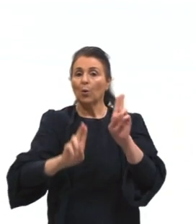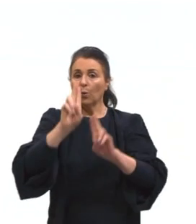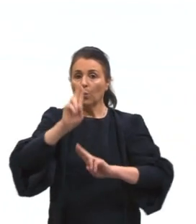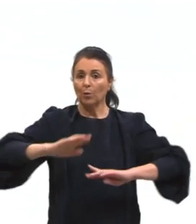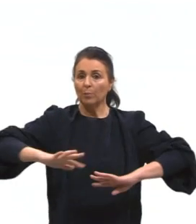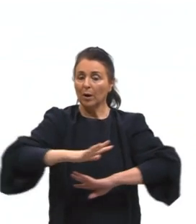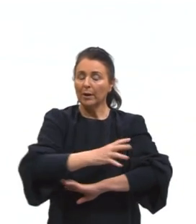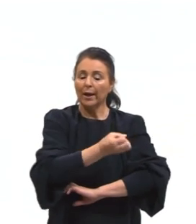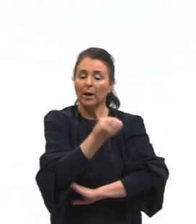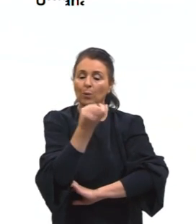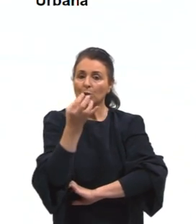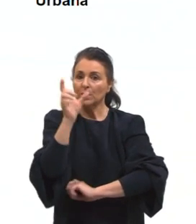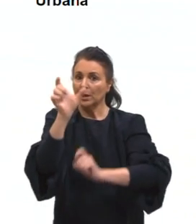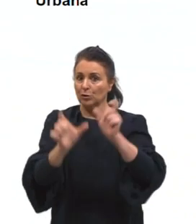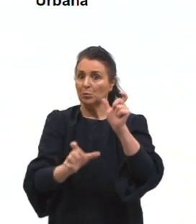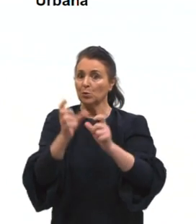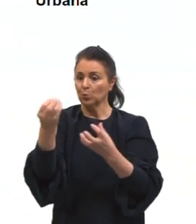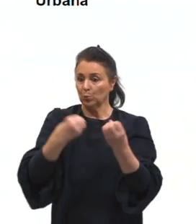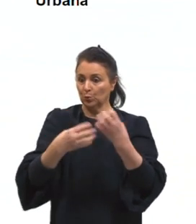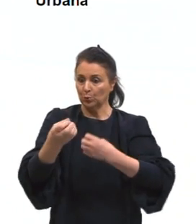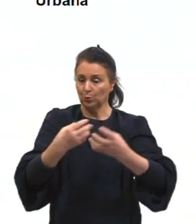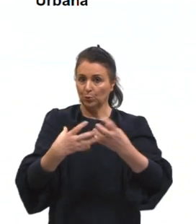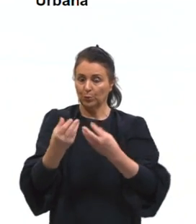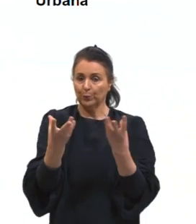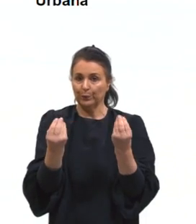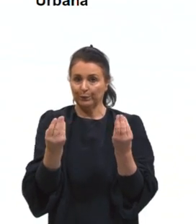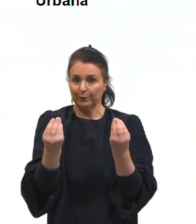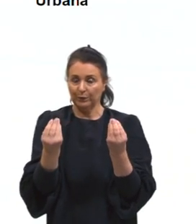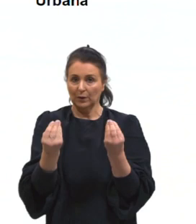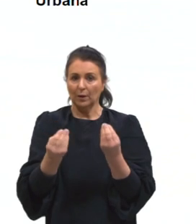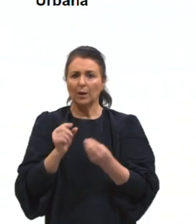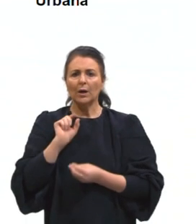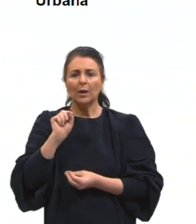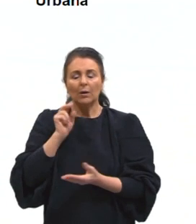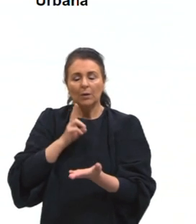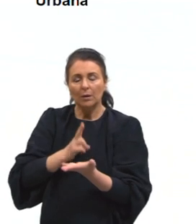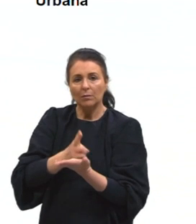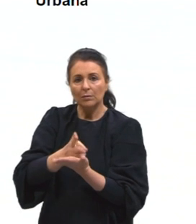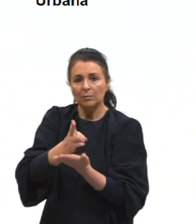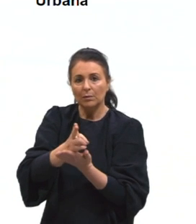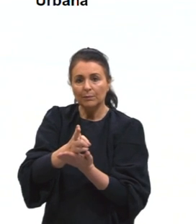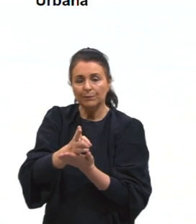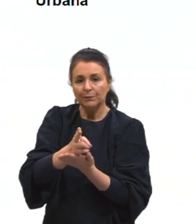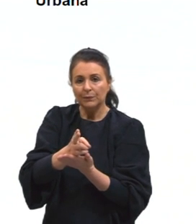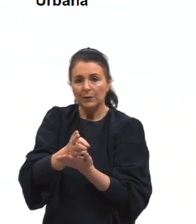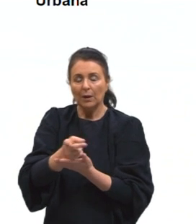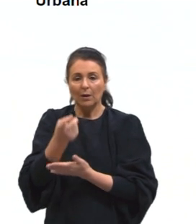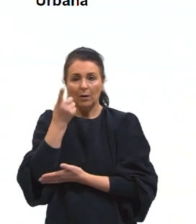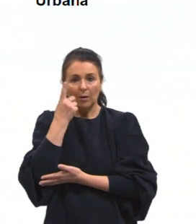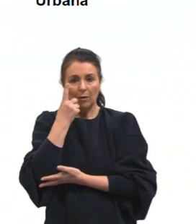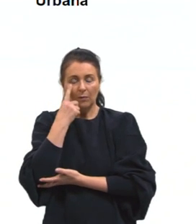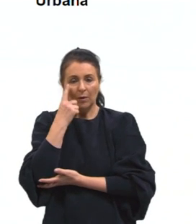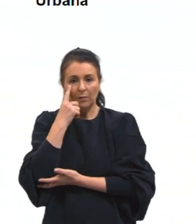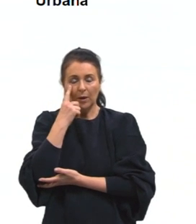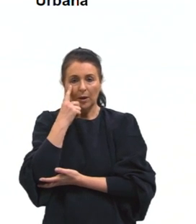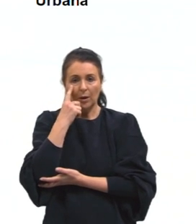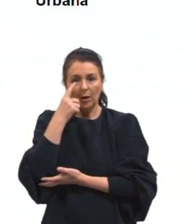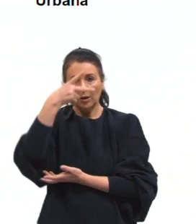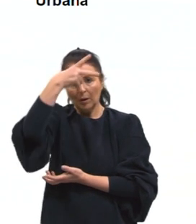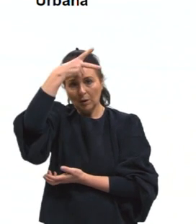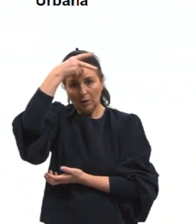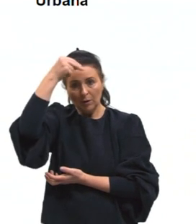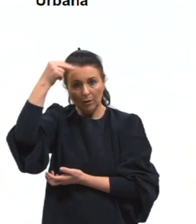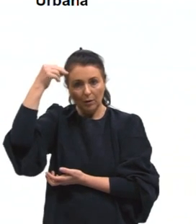centro urbano, tá? E aí, o que continua, né, gurizada? A gente vai ver, então, o que é o município,